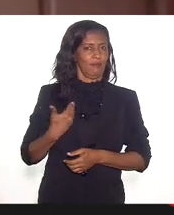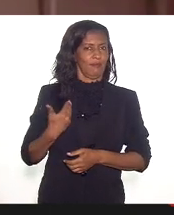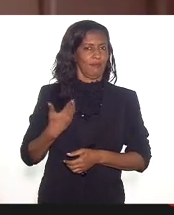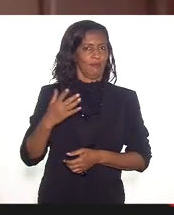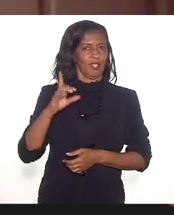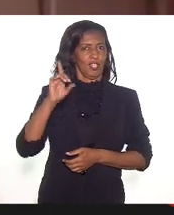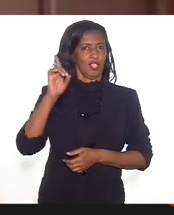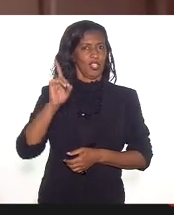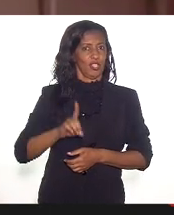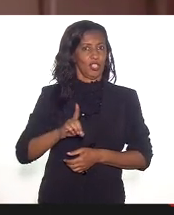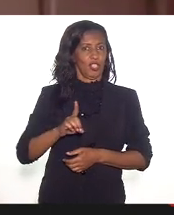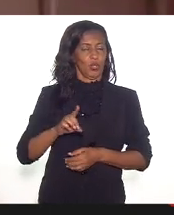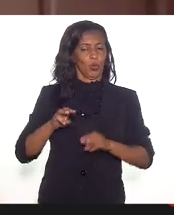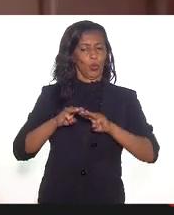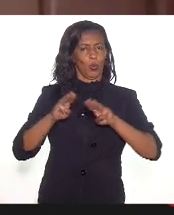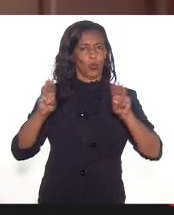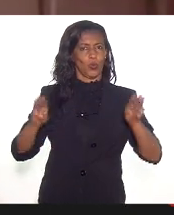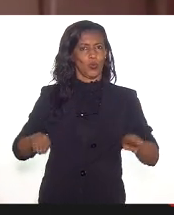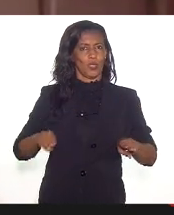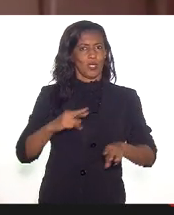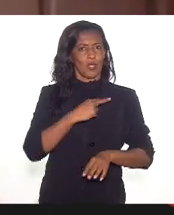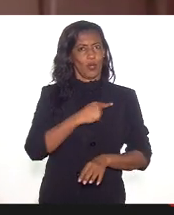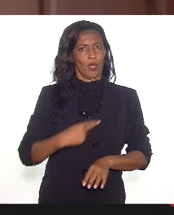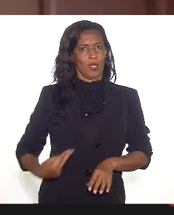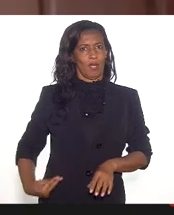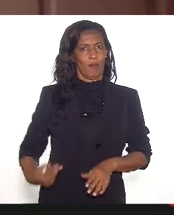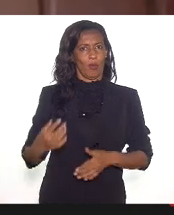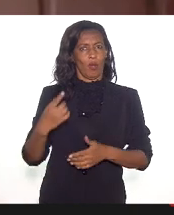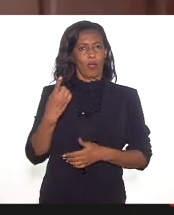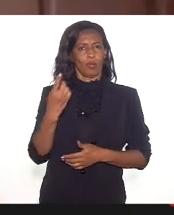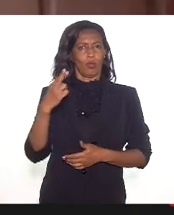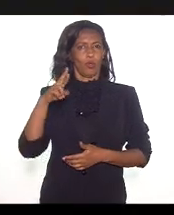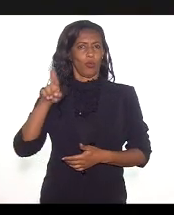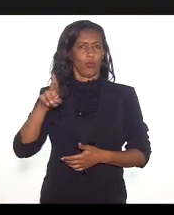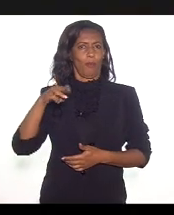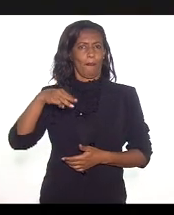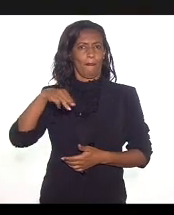o diretor do Museu da República, o doutor Mário Chagas.